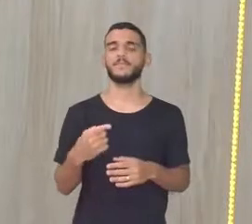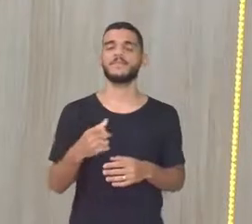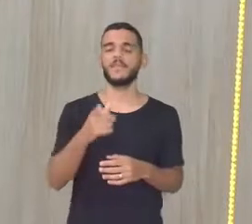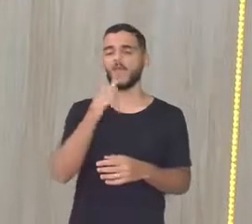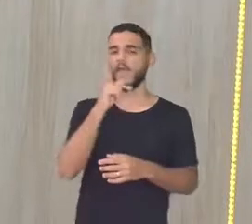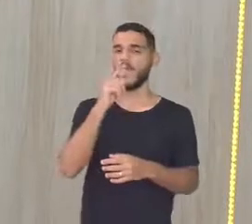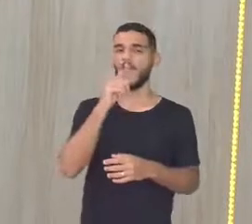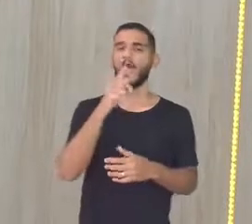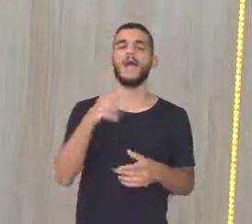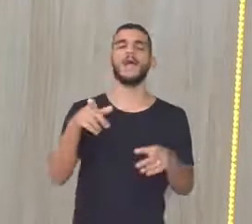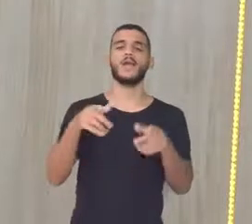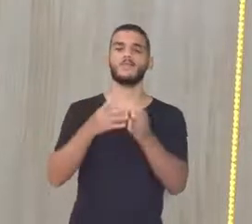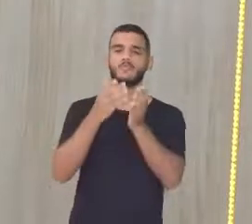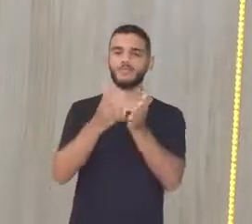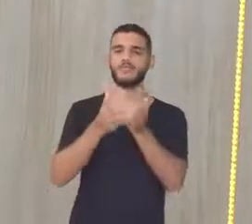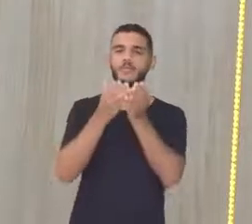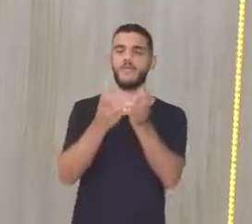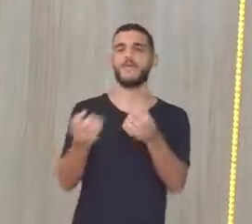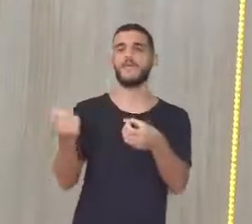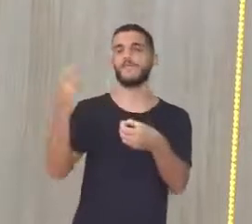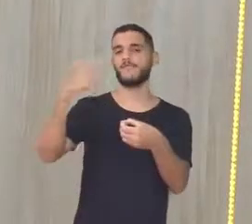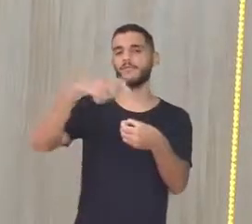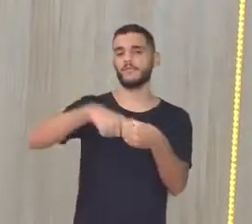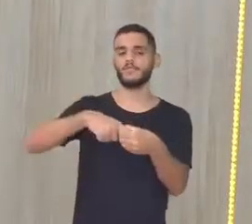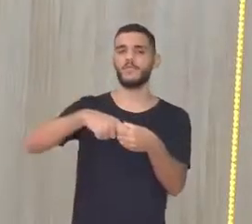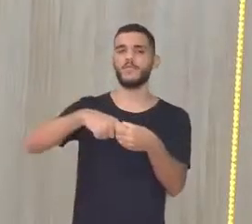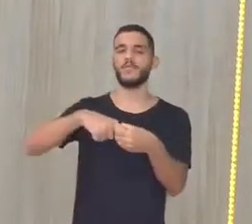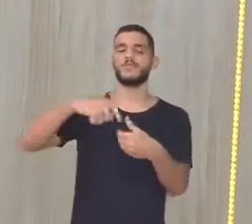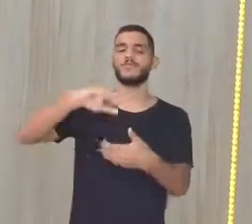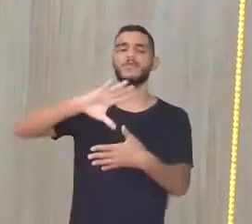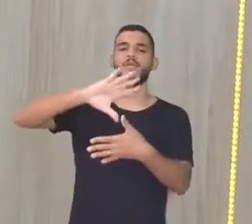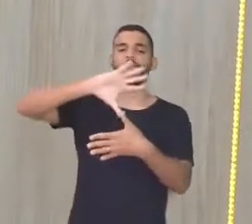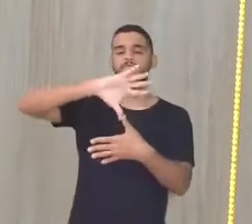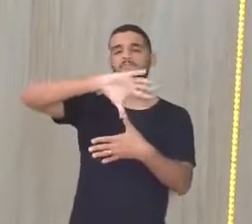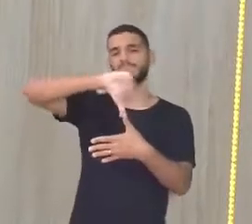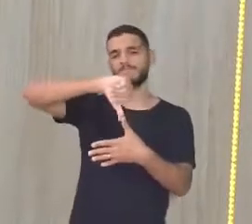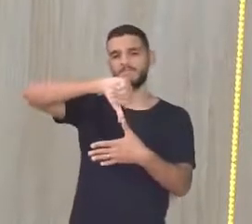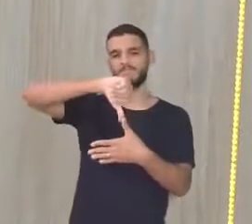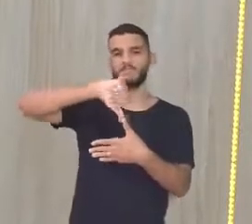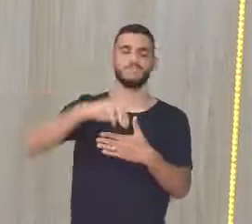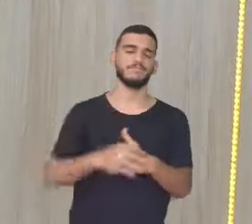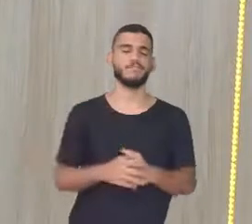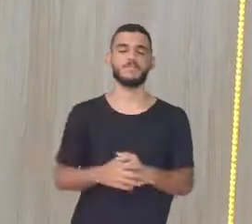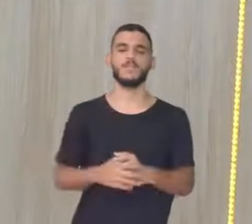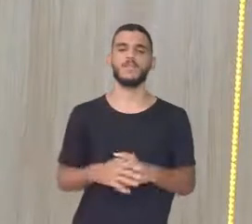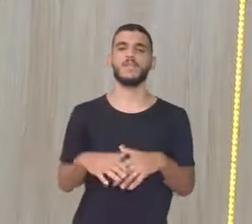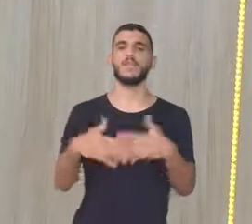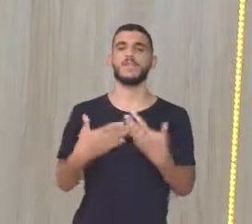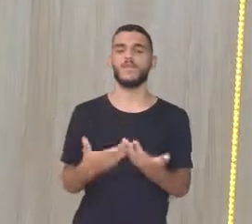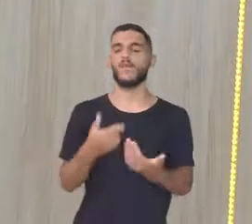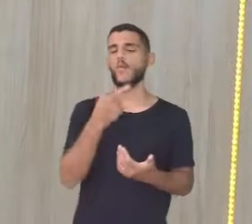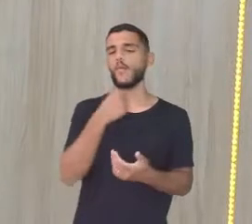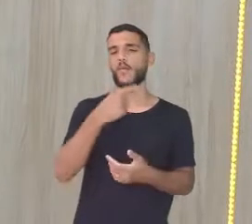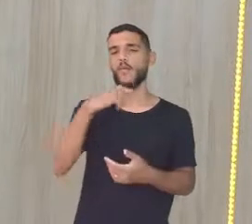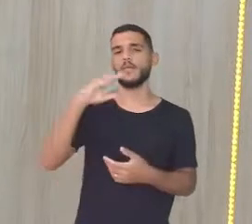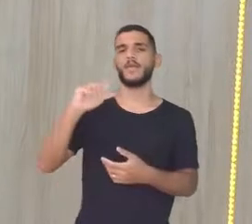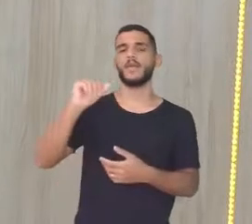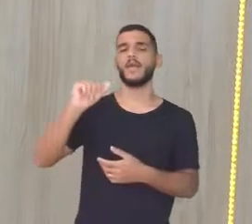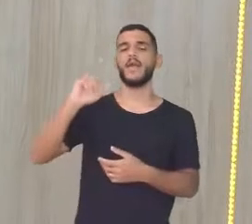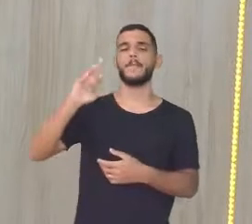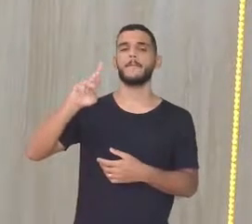E alguma coisa Que encontrasse Zarpou Subiu E voltou Para a América Central Cabral Cabral Vai chegar Em